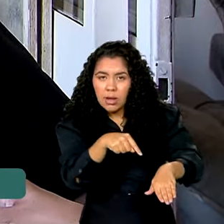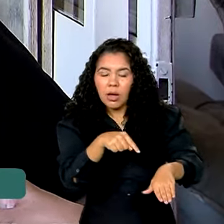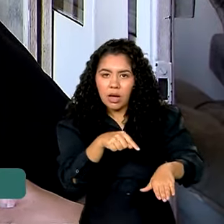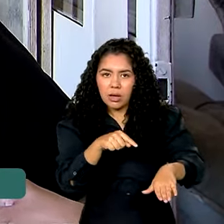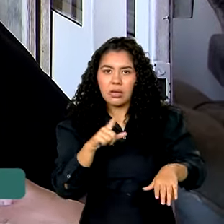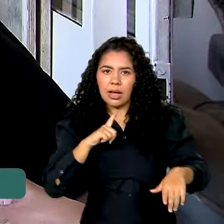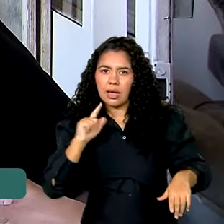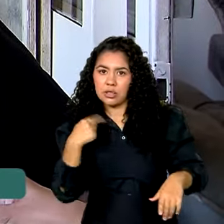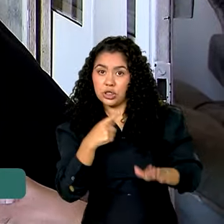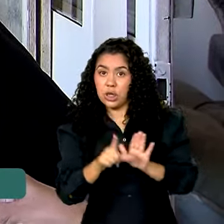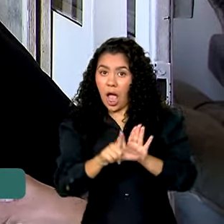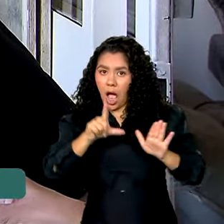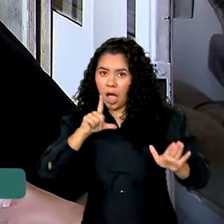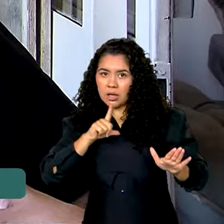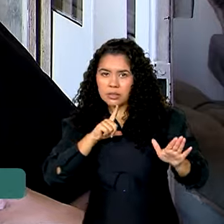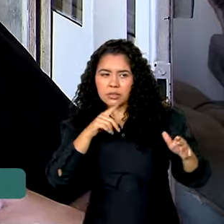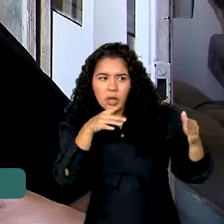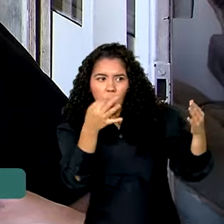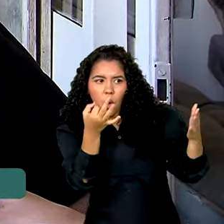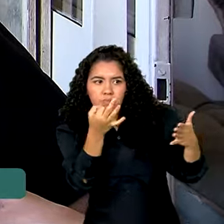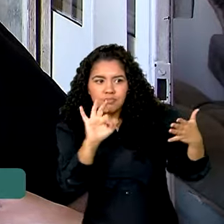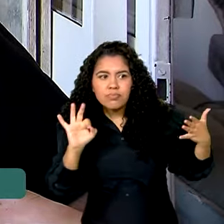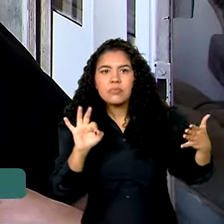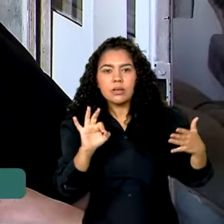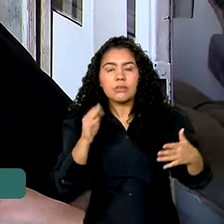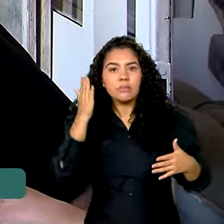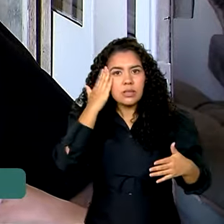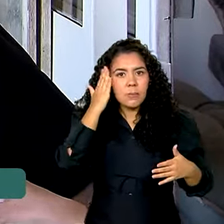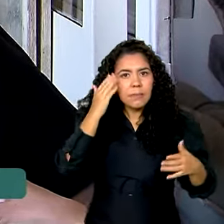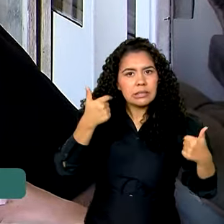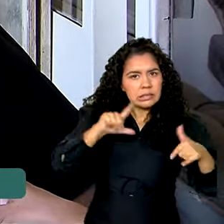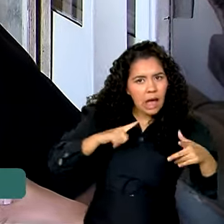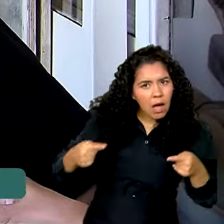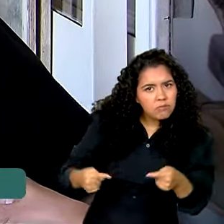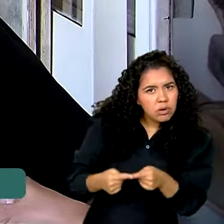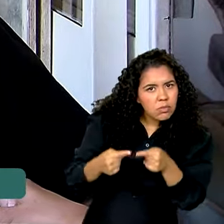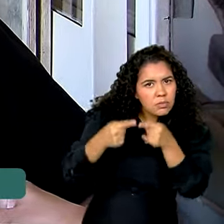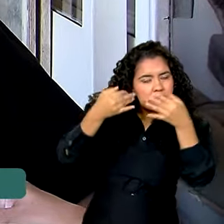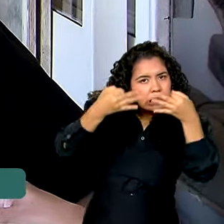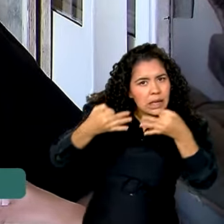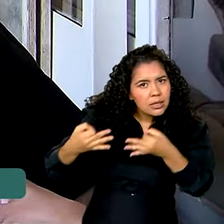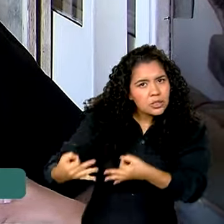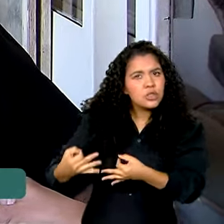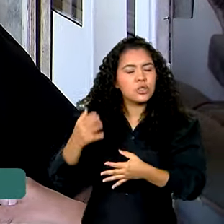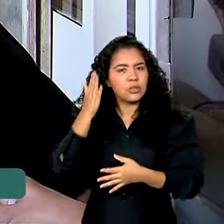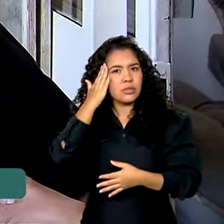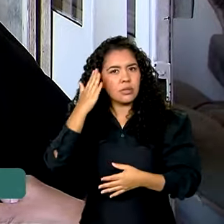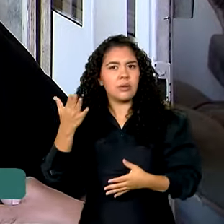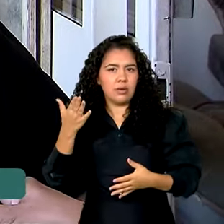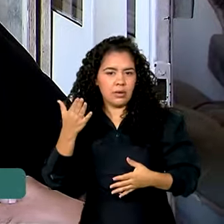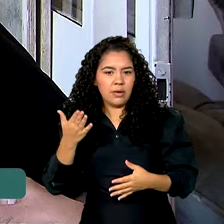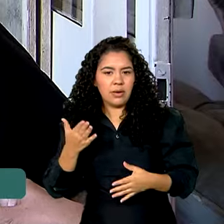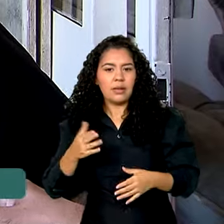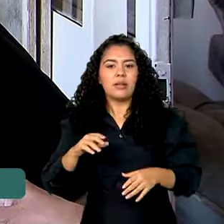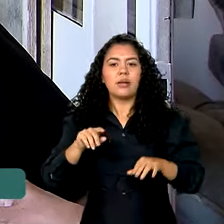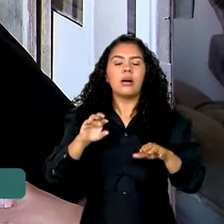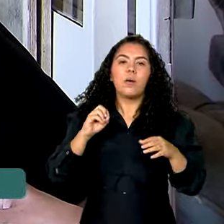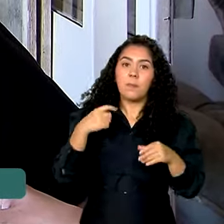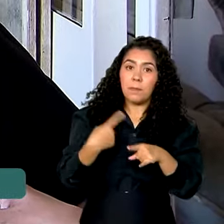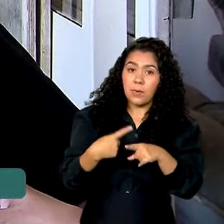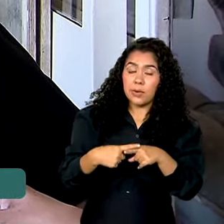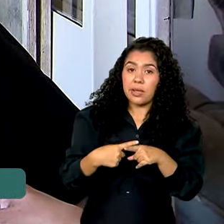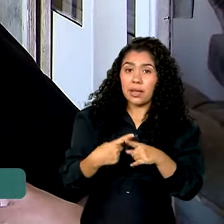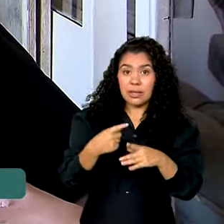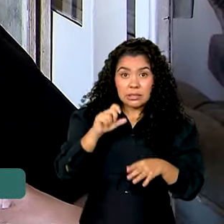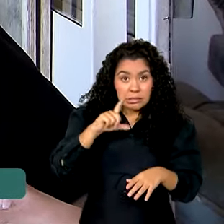checagem justamente para ver se está tudo nos conformes ou se é algum amador, algum aventureiro. Porque